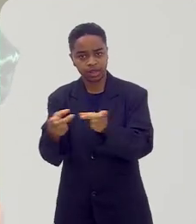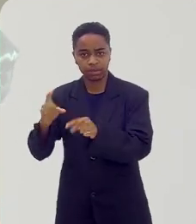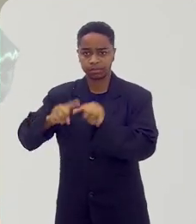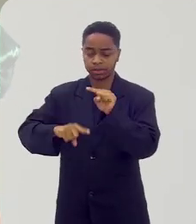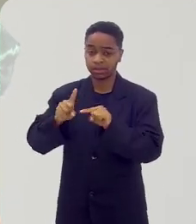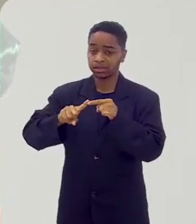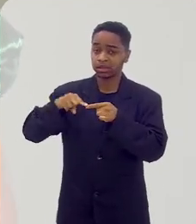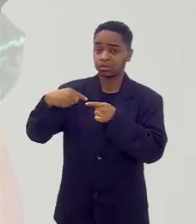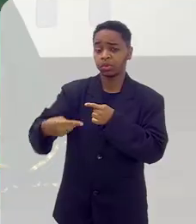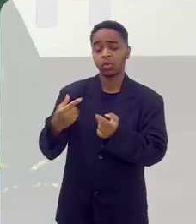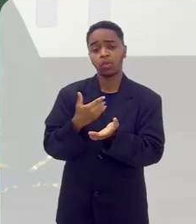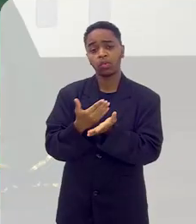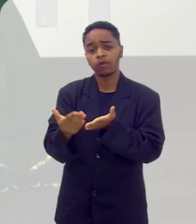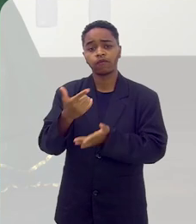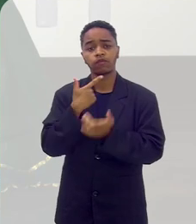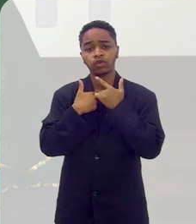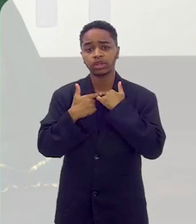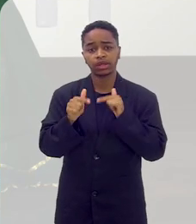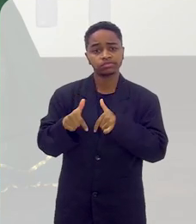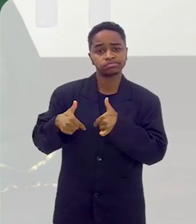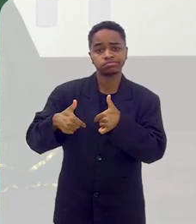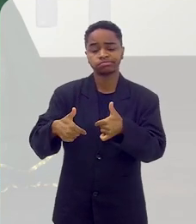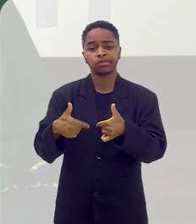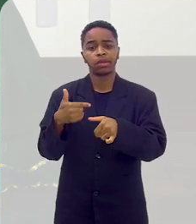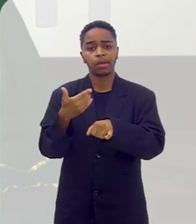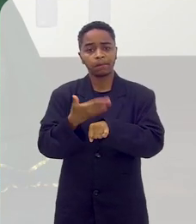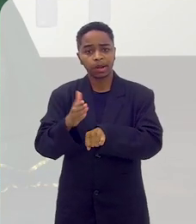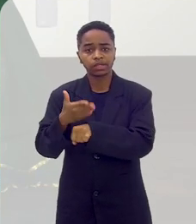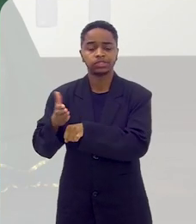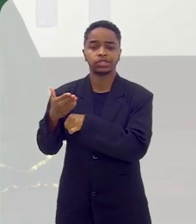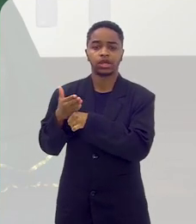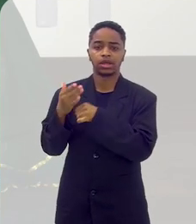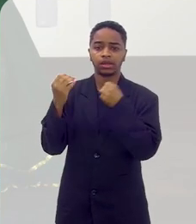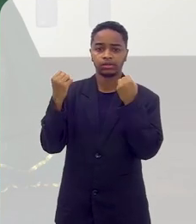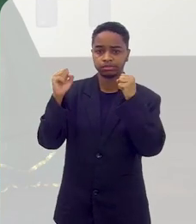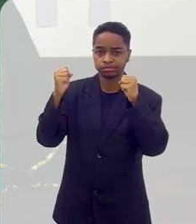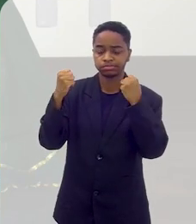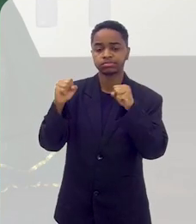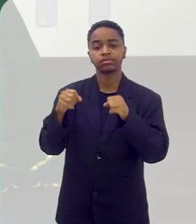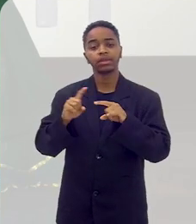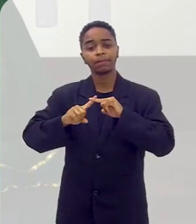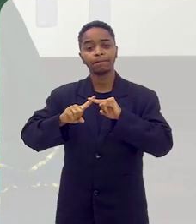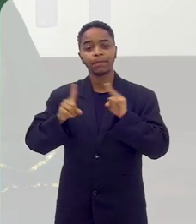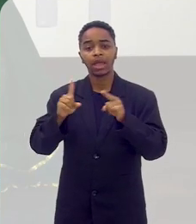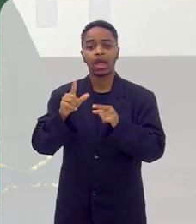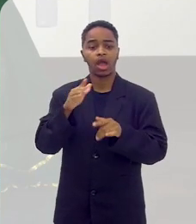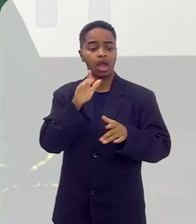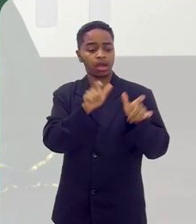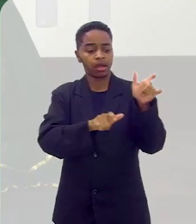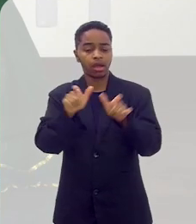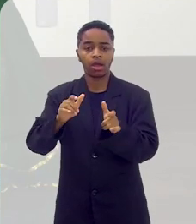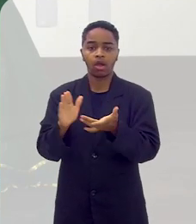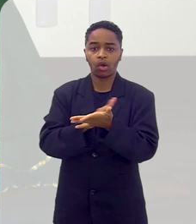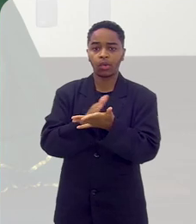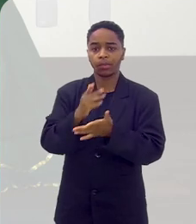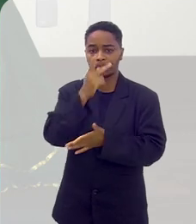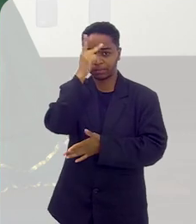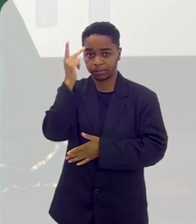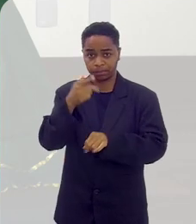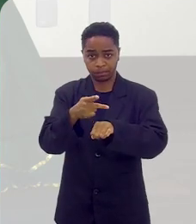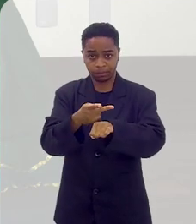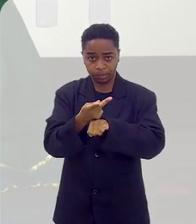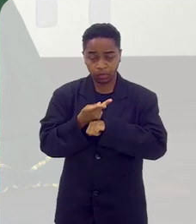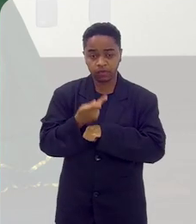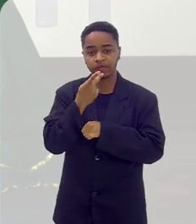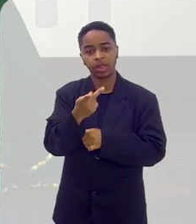trabalhando, trabalhando. Aí veio aquela vontade de praticar uma atividade física. E é isso que muitas alunas que me procuram, né? Ai, o